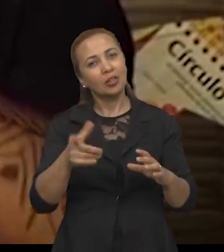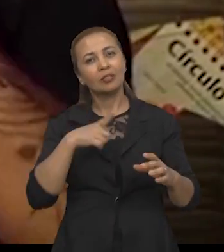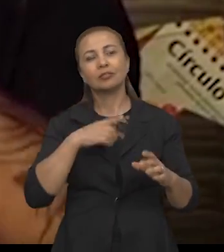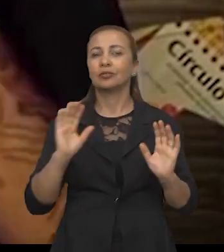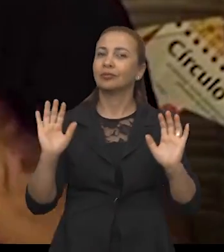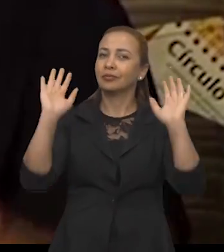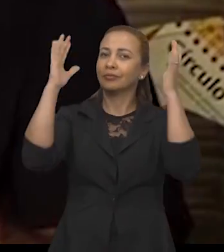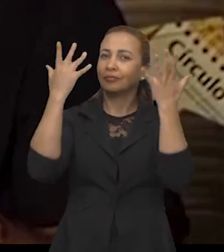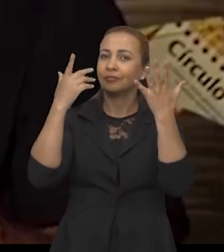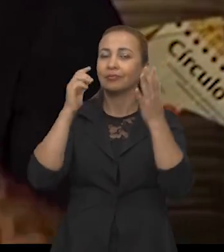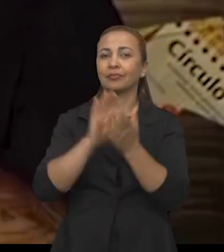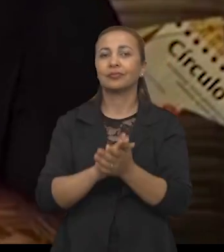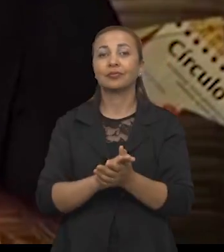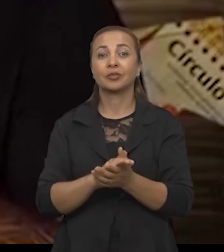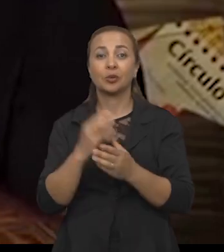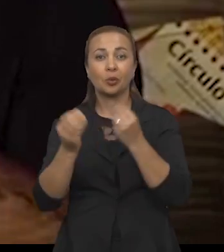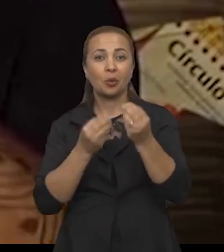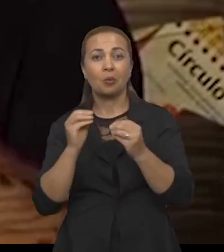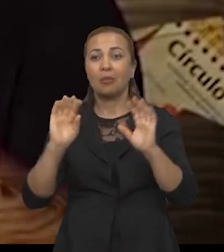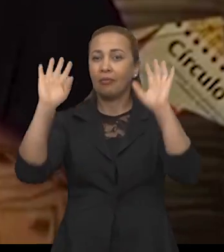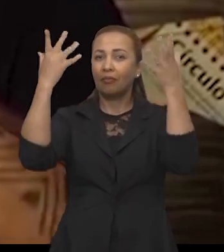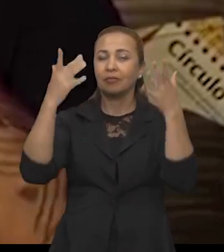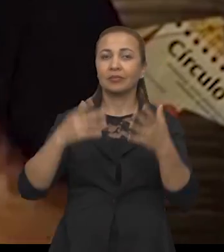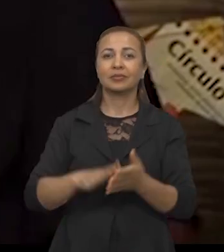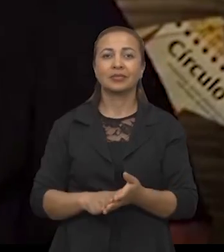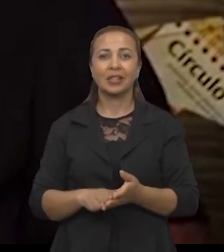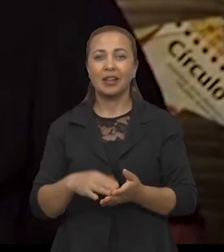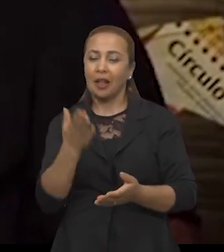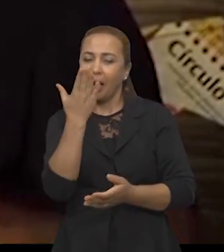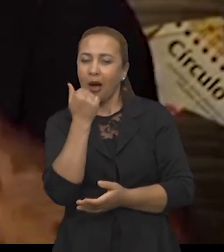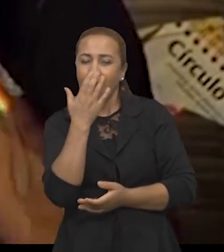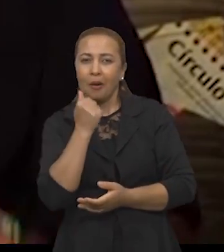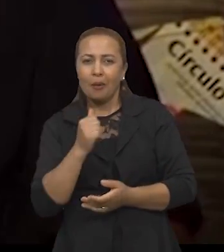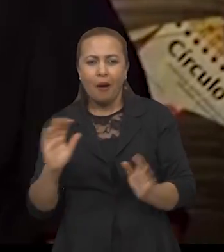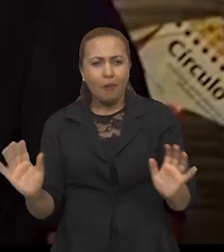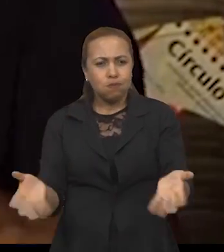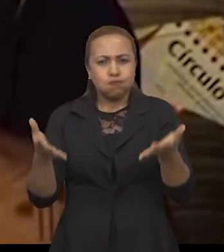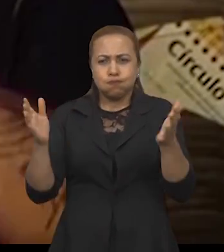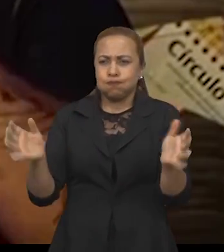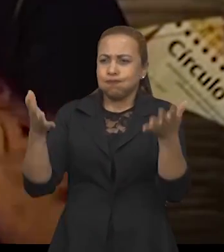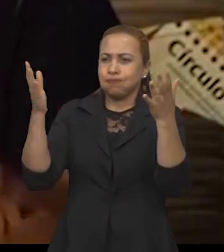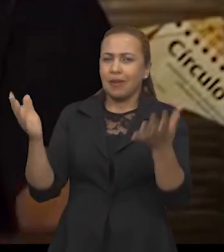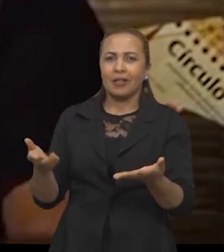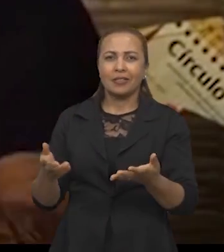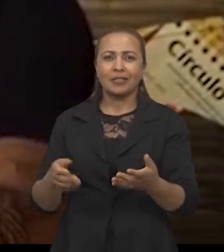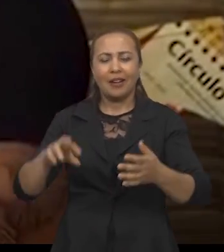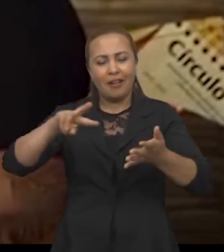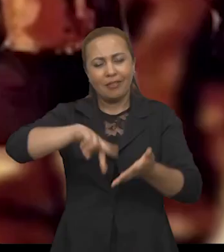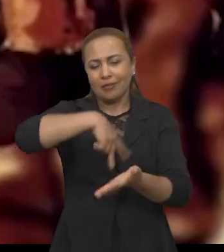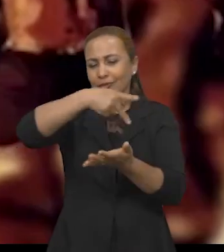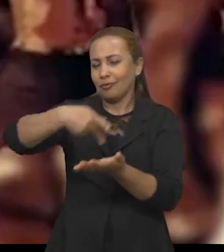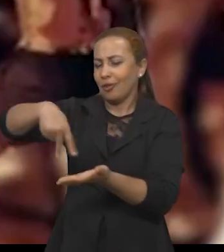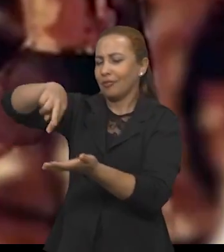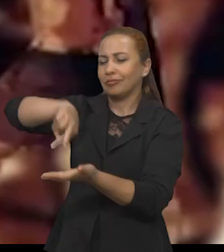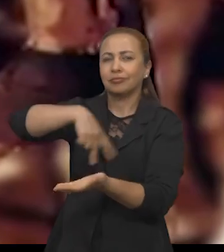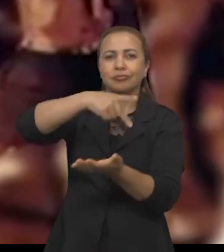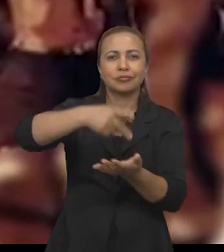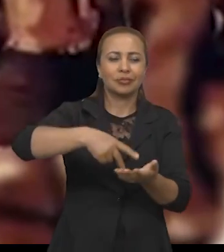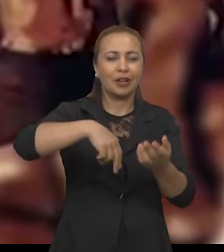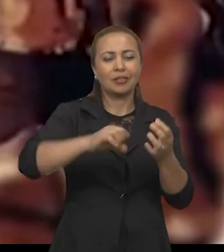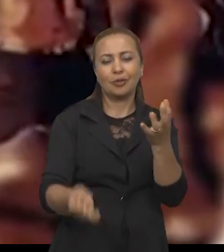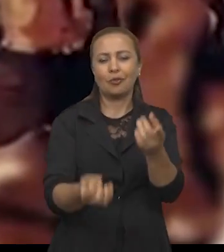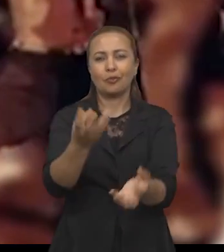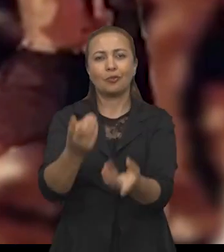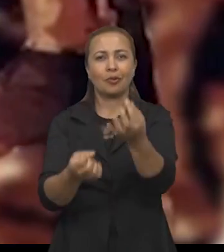nós já comemorávamos essa festa como uma festa da fartura, da abundância, né? Dançando em torno da